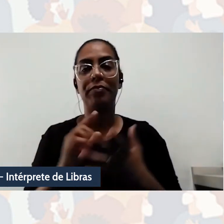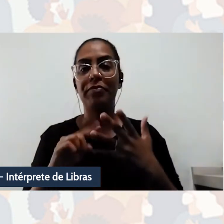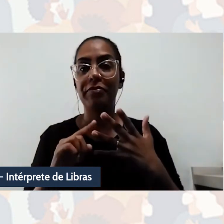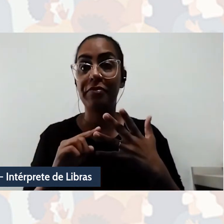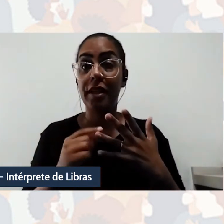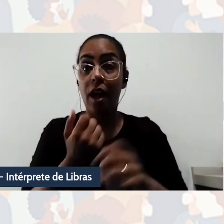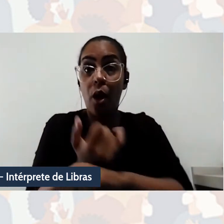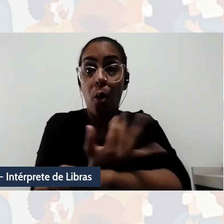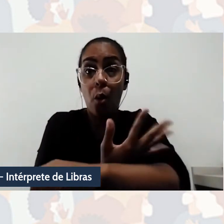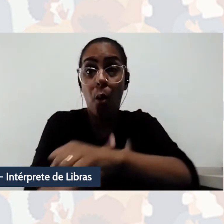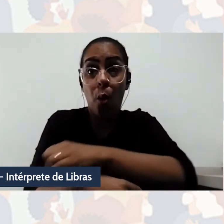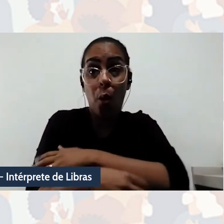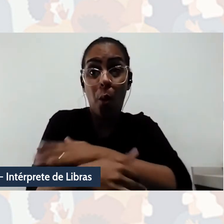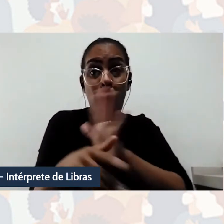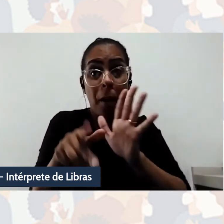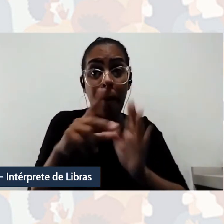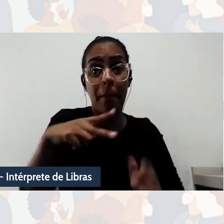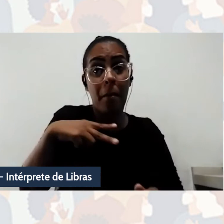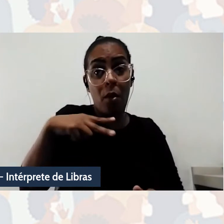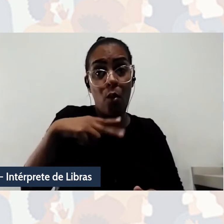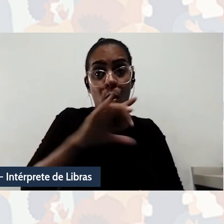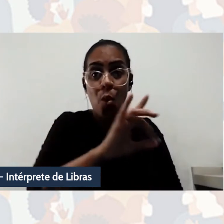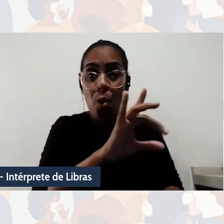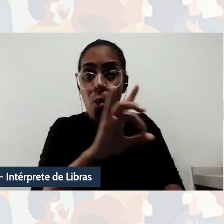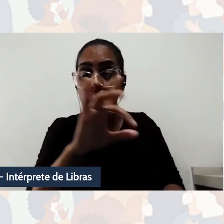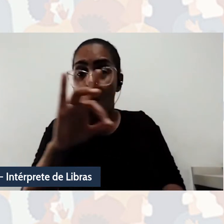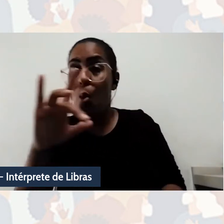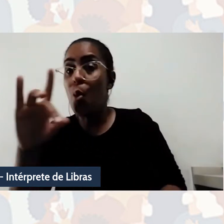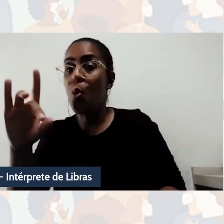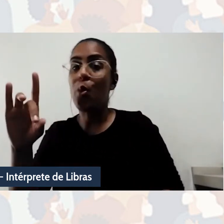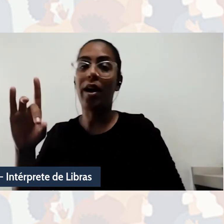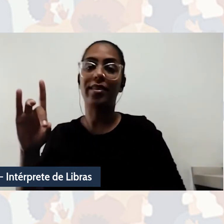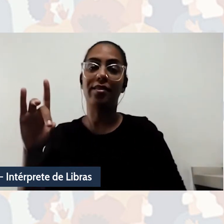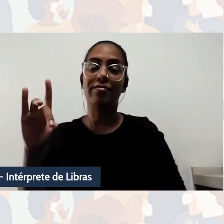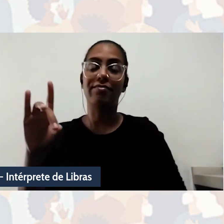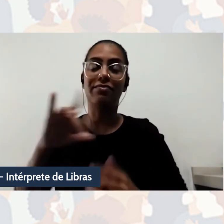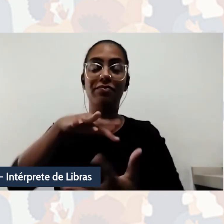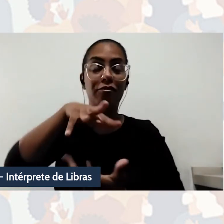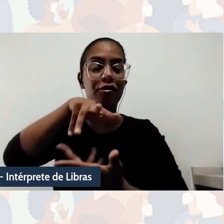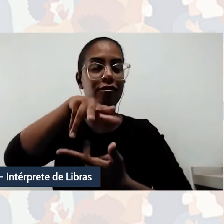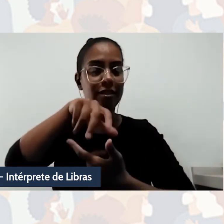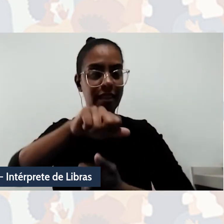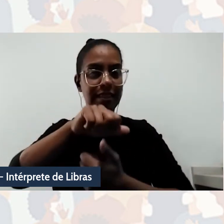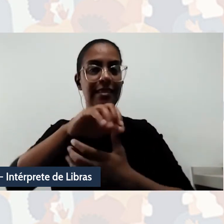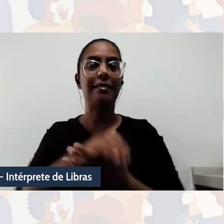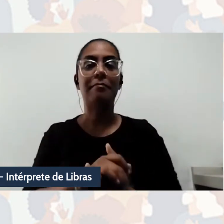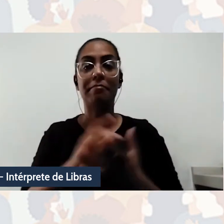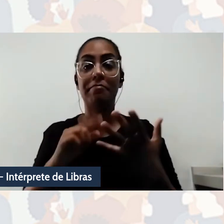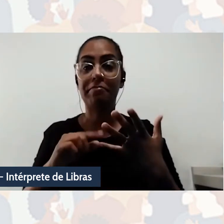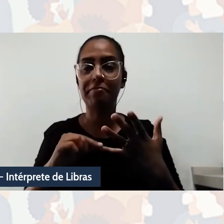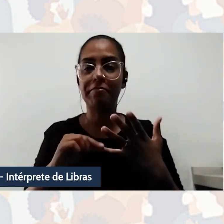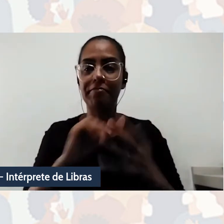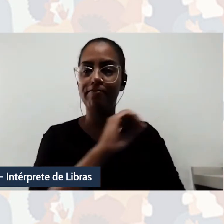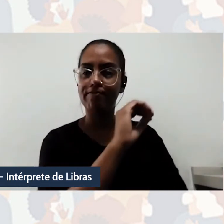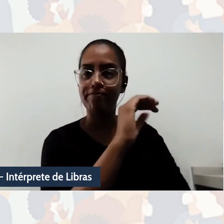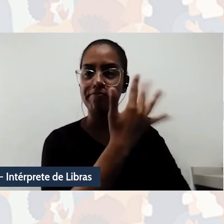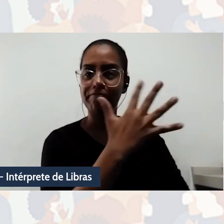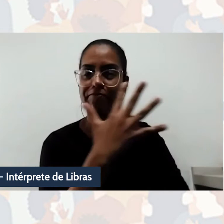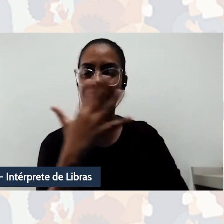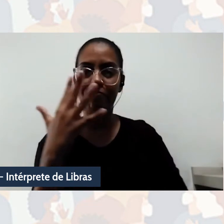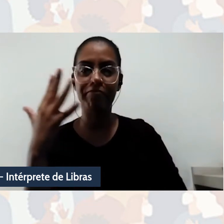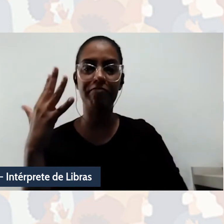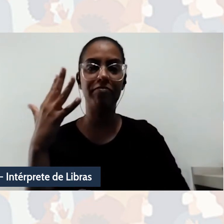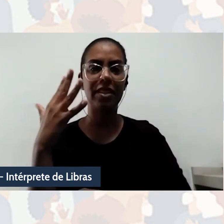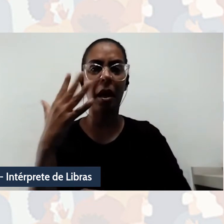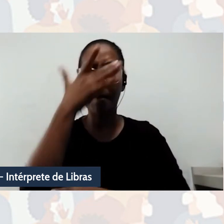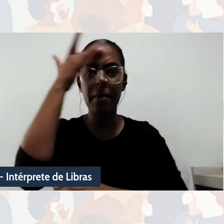subjetividades outras e do ego situado no lugar desse ego universal, a reafirmação da natureza inacabada do ser e